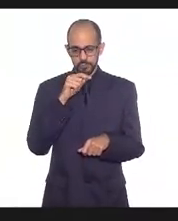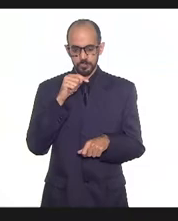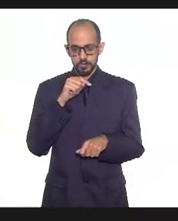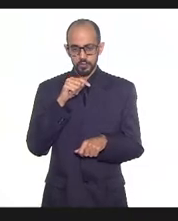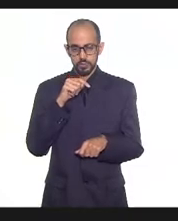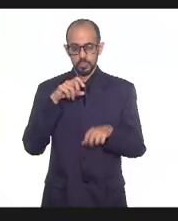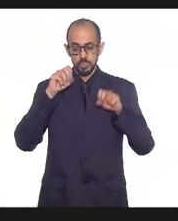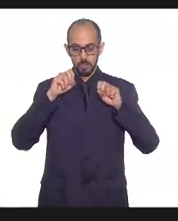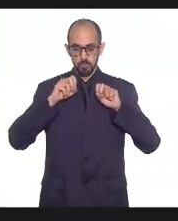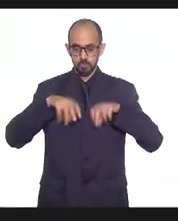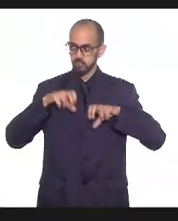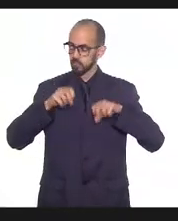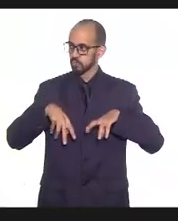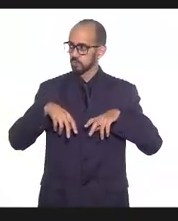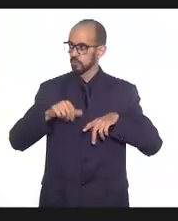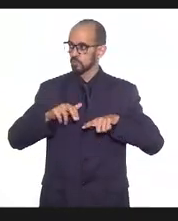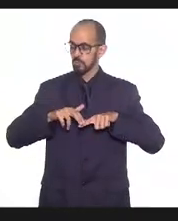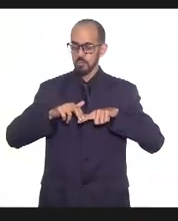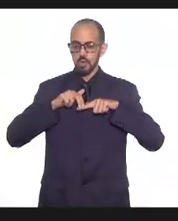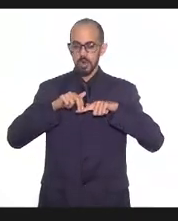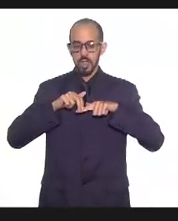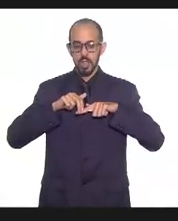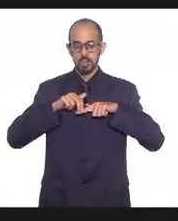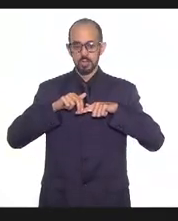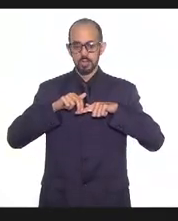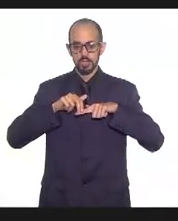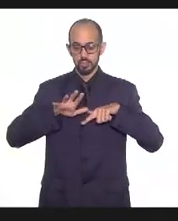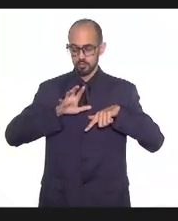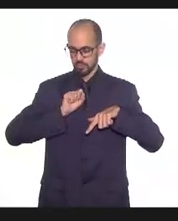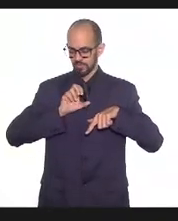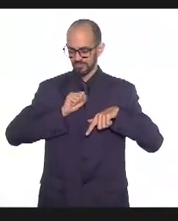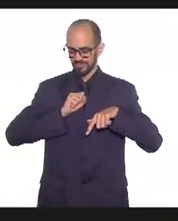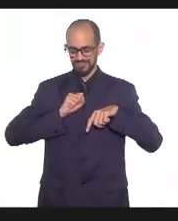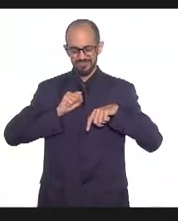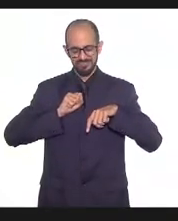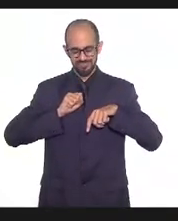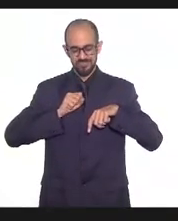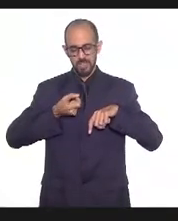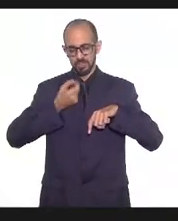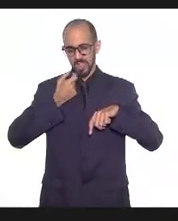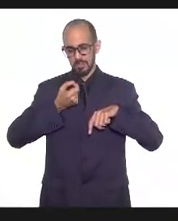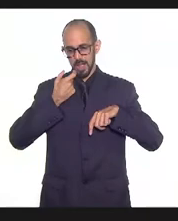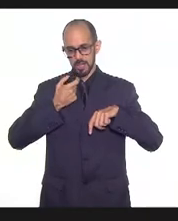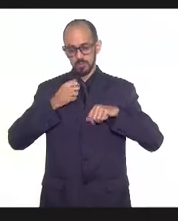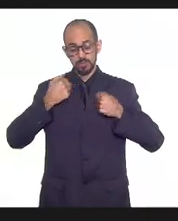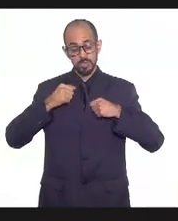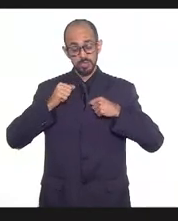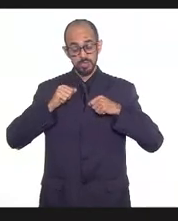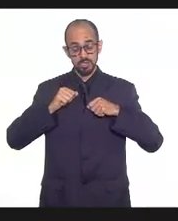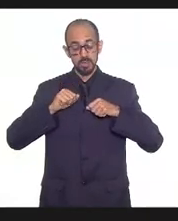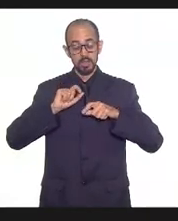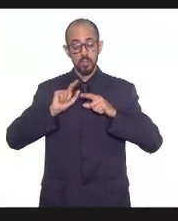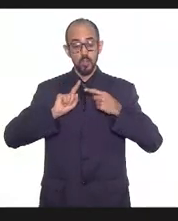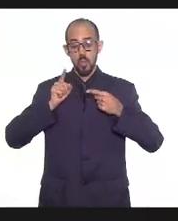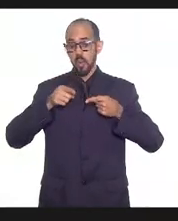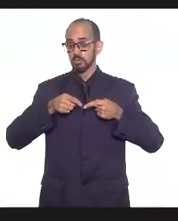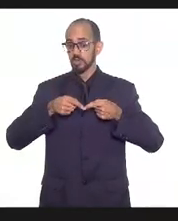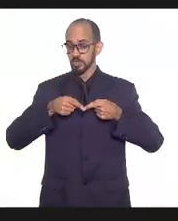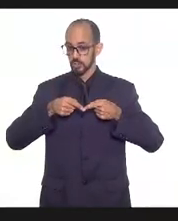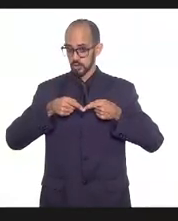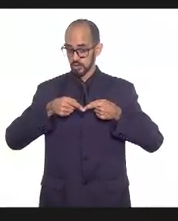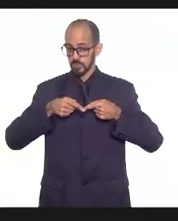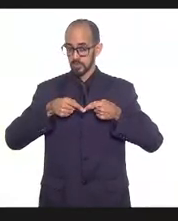intoxicações por excesso de concentração da medicação. Então, assim, medicação tem que ter uma finalidade e o benefício tem que ser maior que o